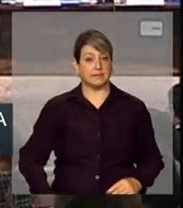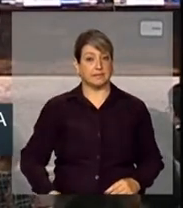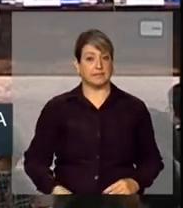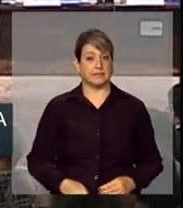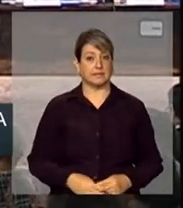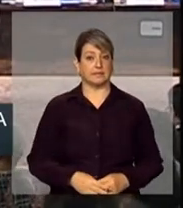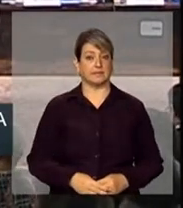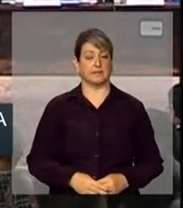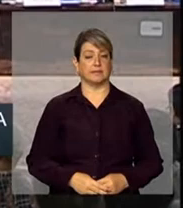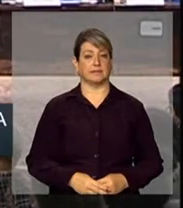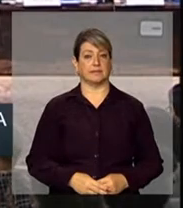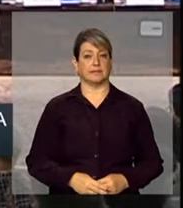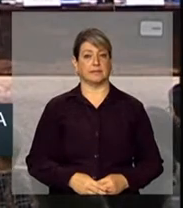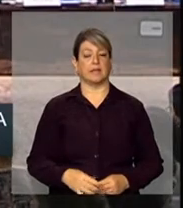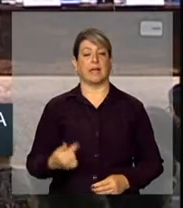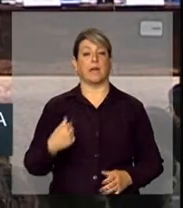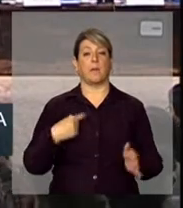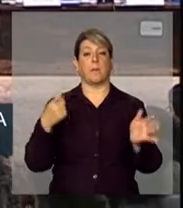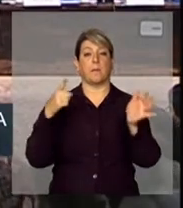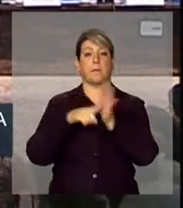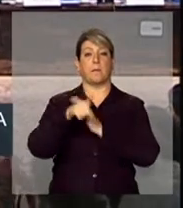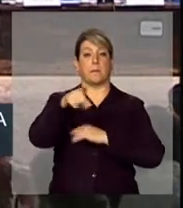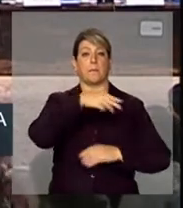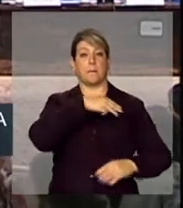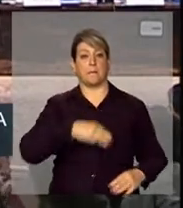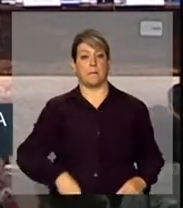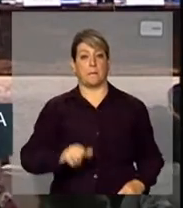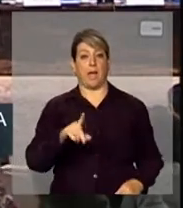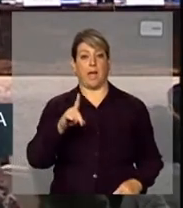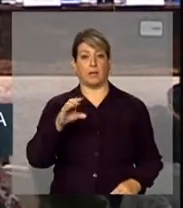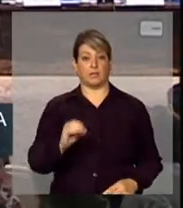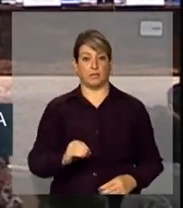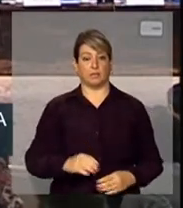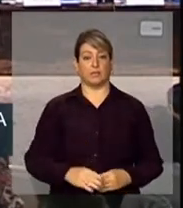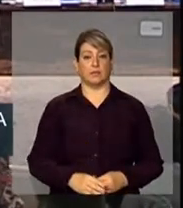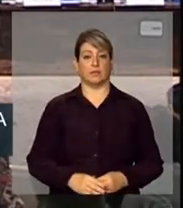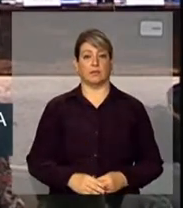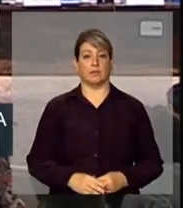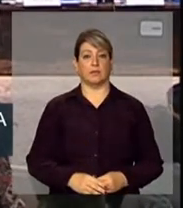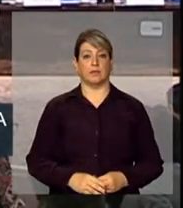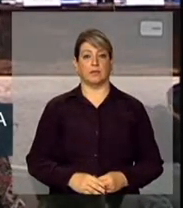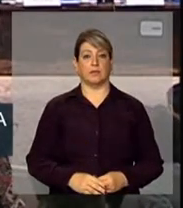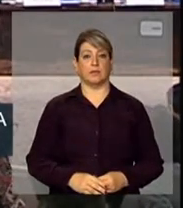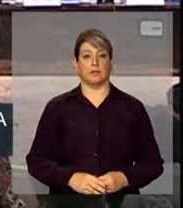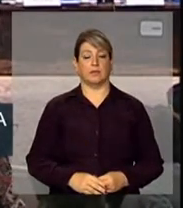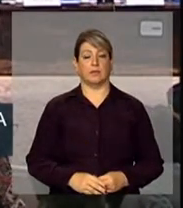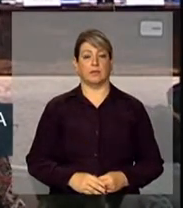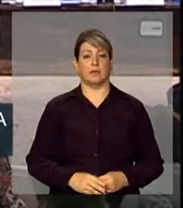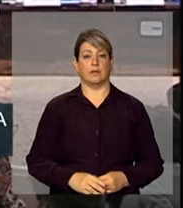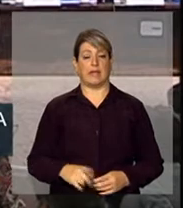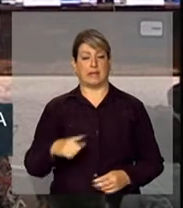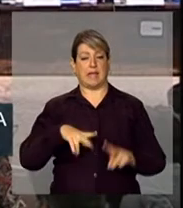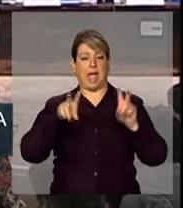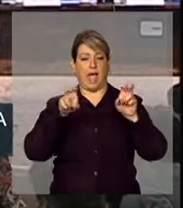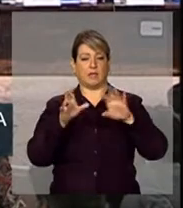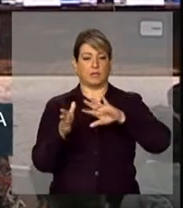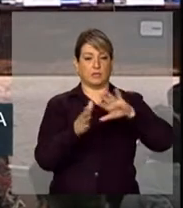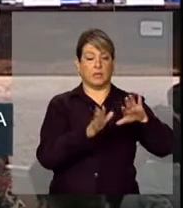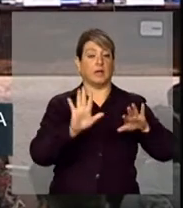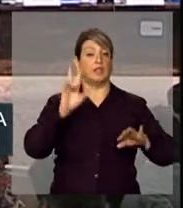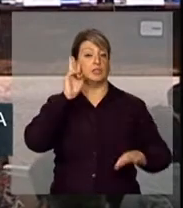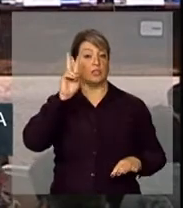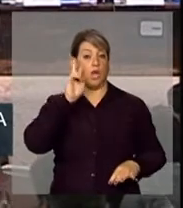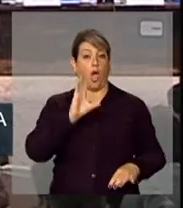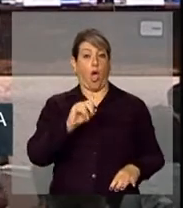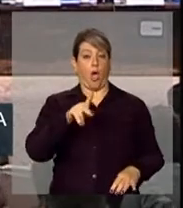está funcionando? A minha pergunta vai para o ministro. Fugindo um pouco do assunto, só que sobre a Copa.